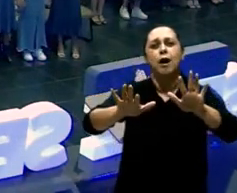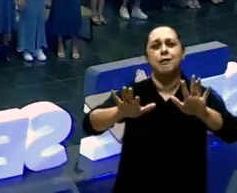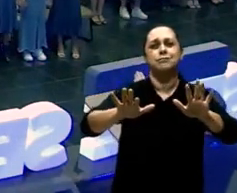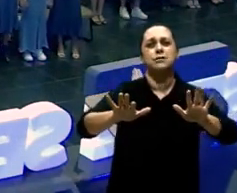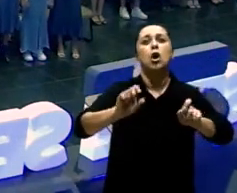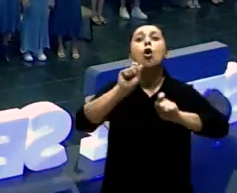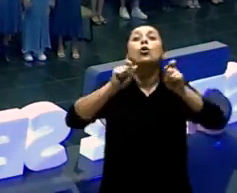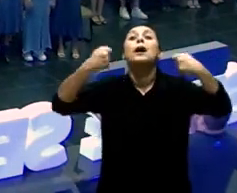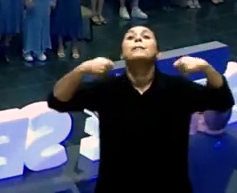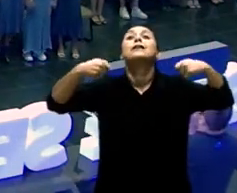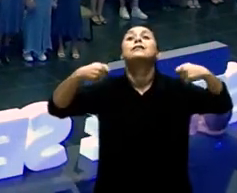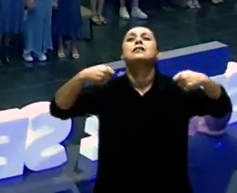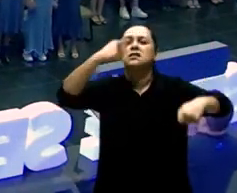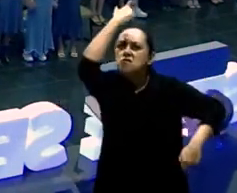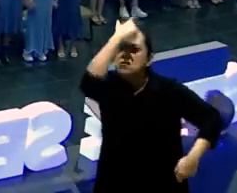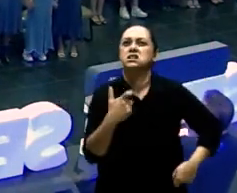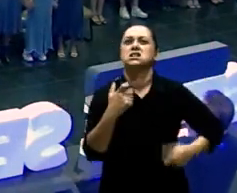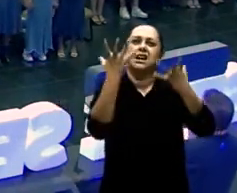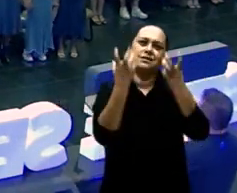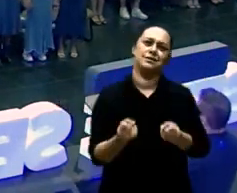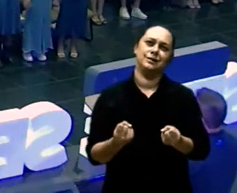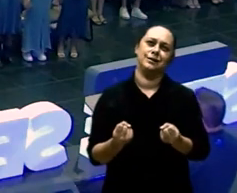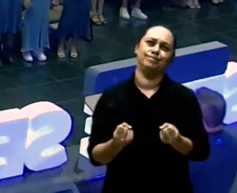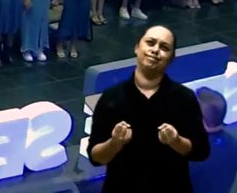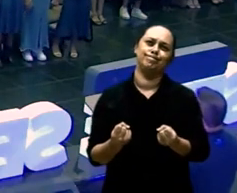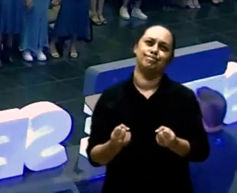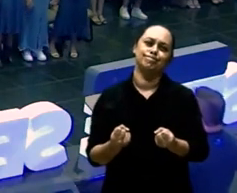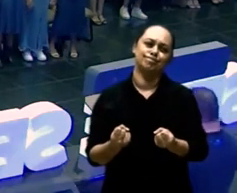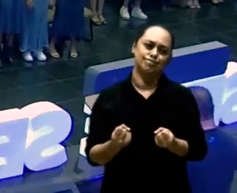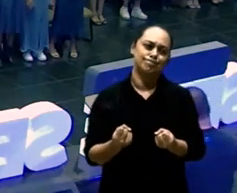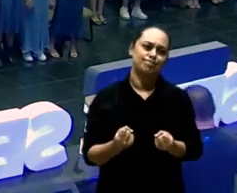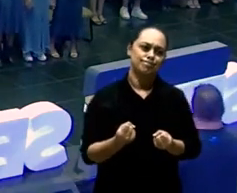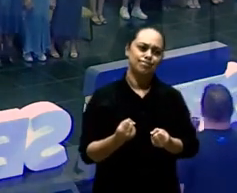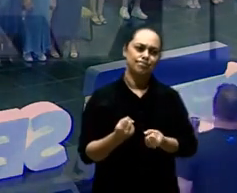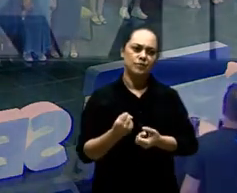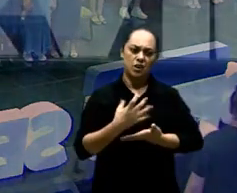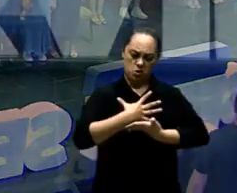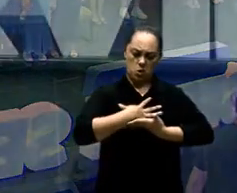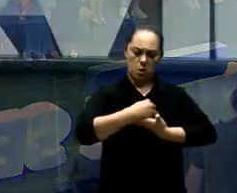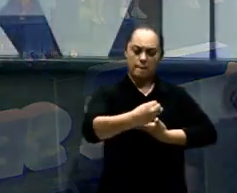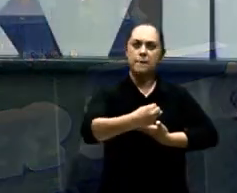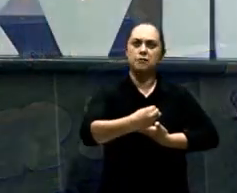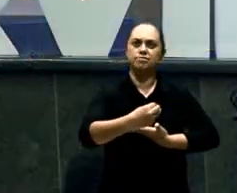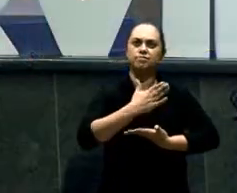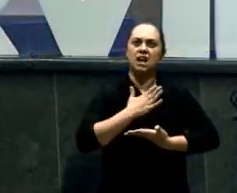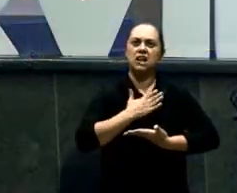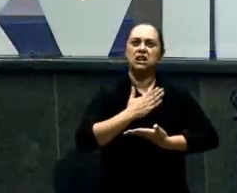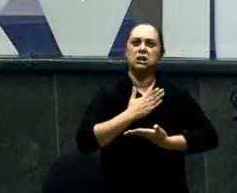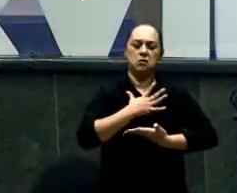E não queira ser Quem você não é Jacó Foi